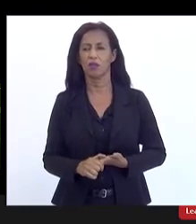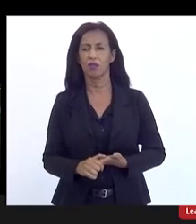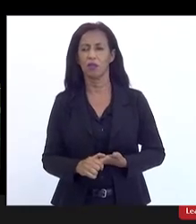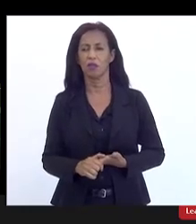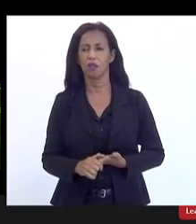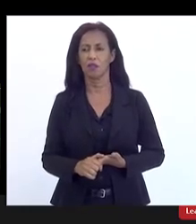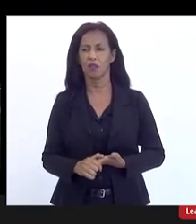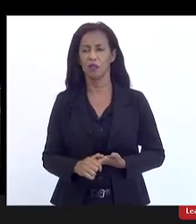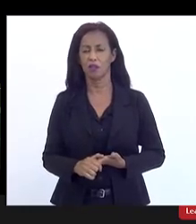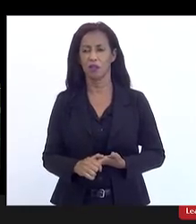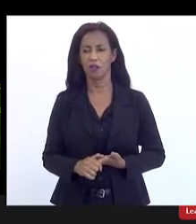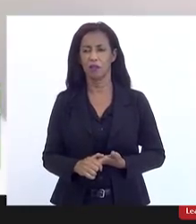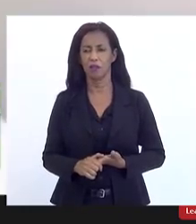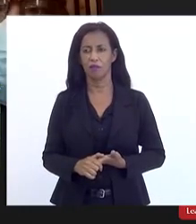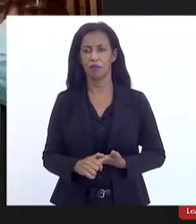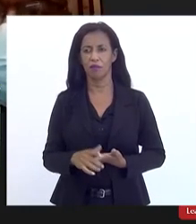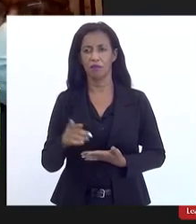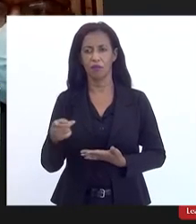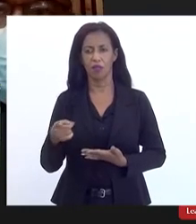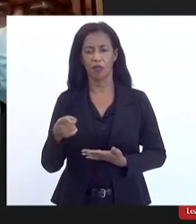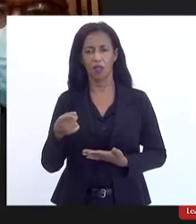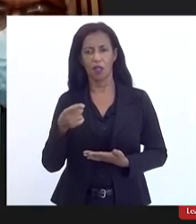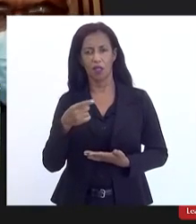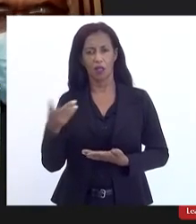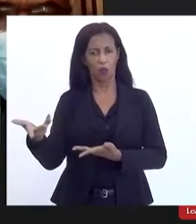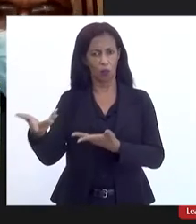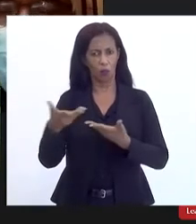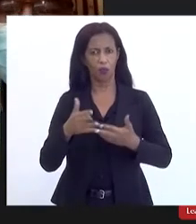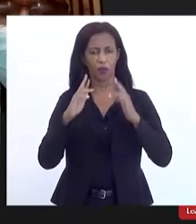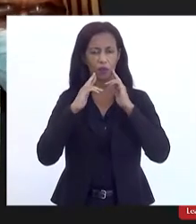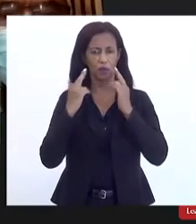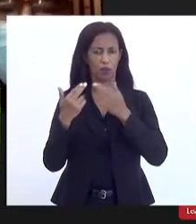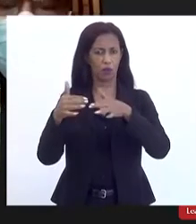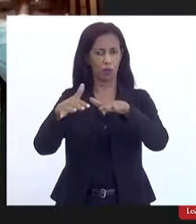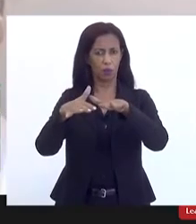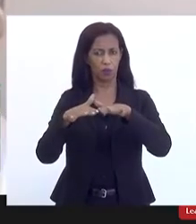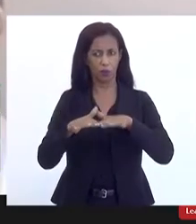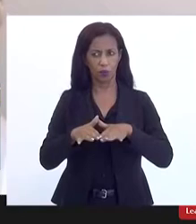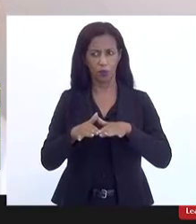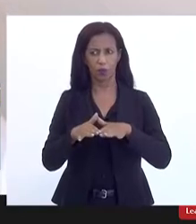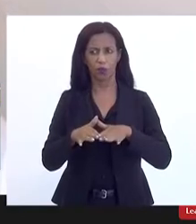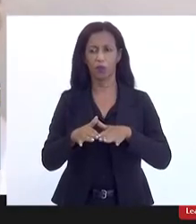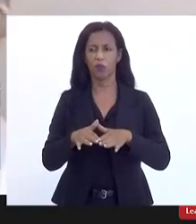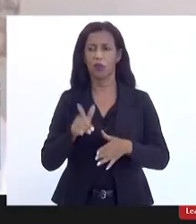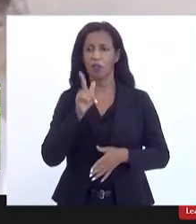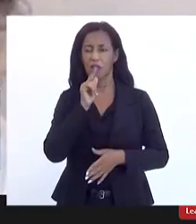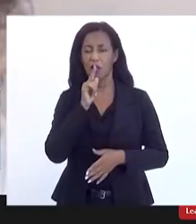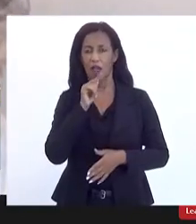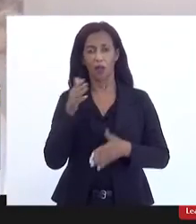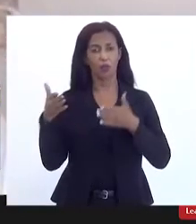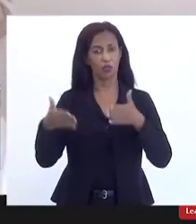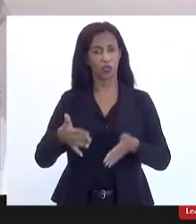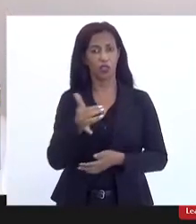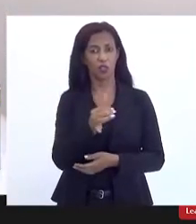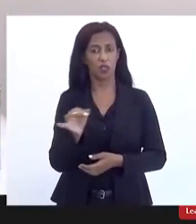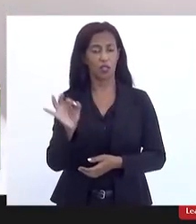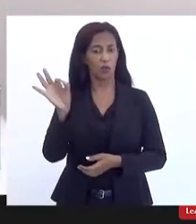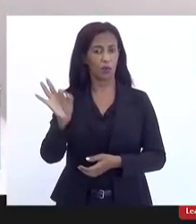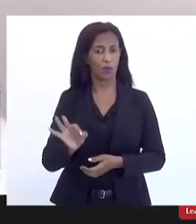acumulamos aqui para a audiência pública que o abastecimento de água chega a 100% dos